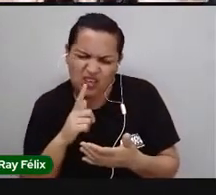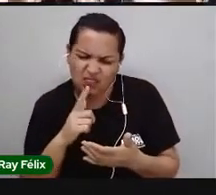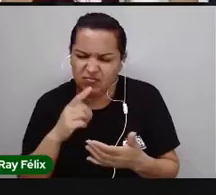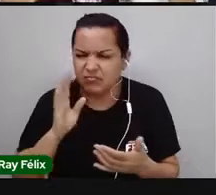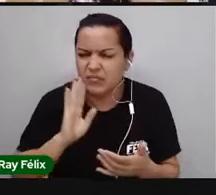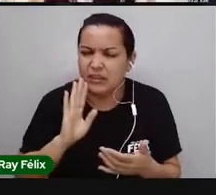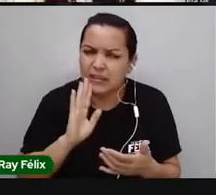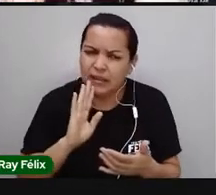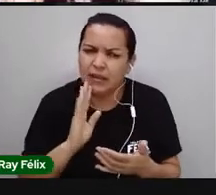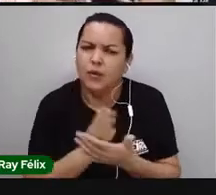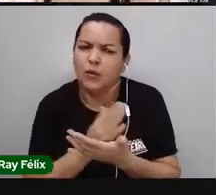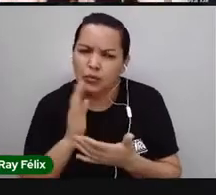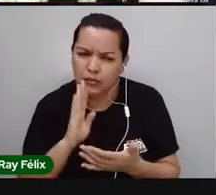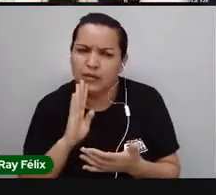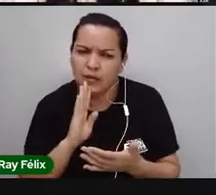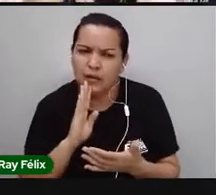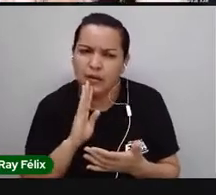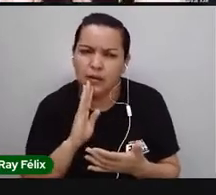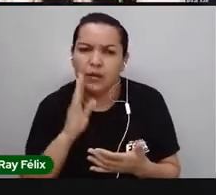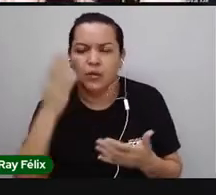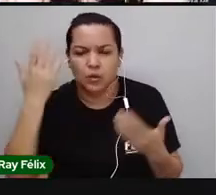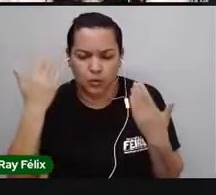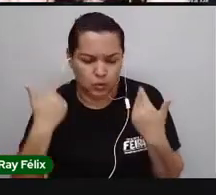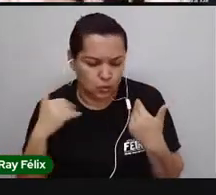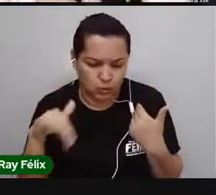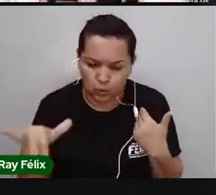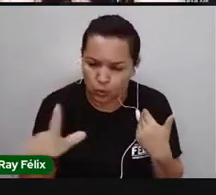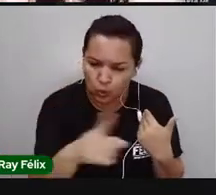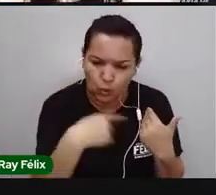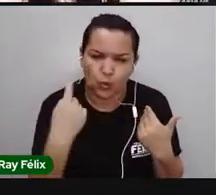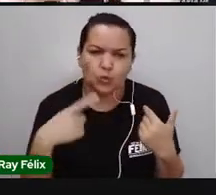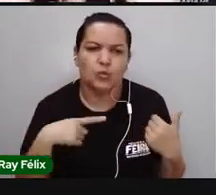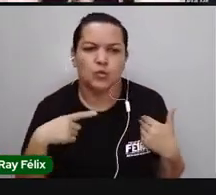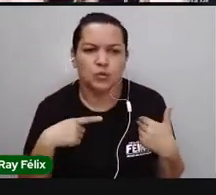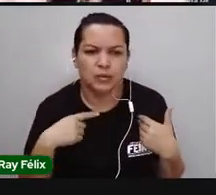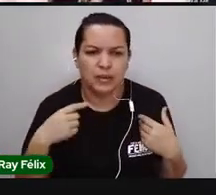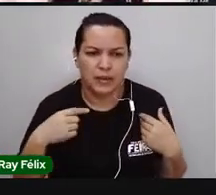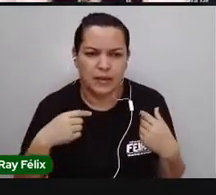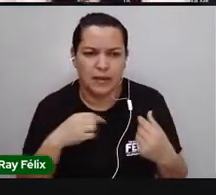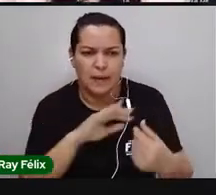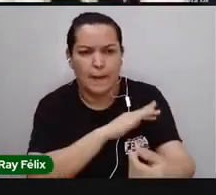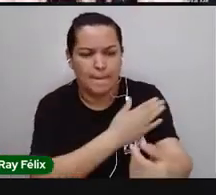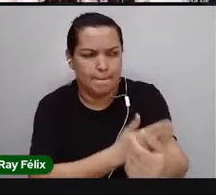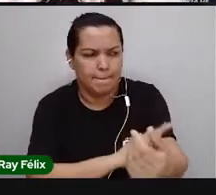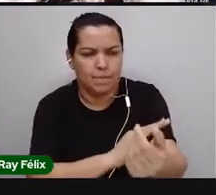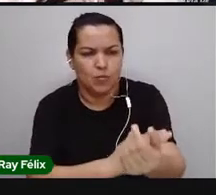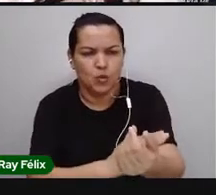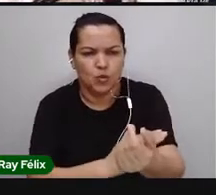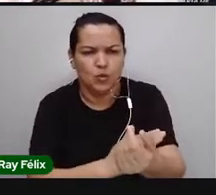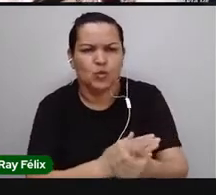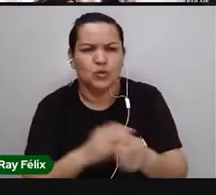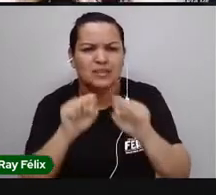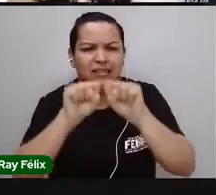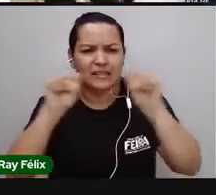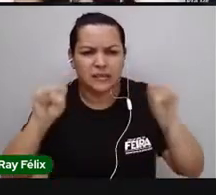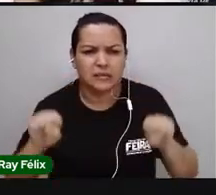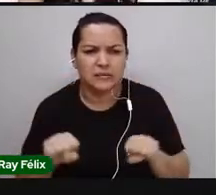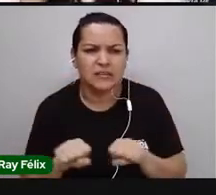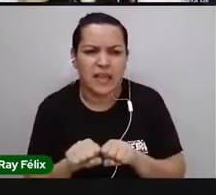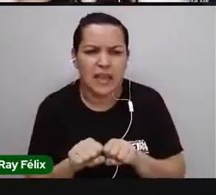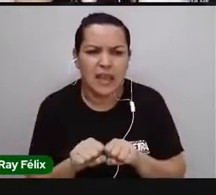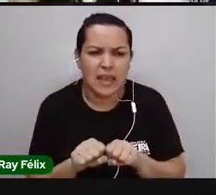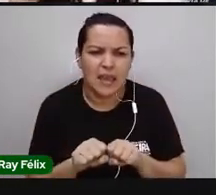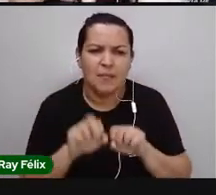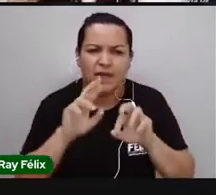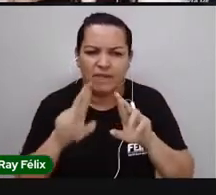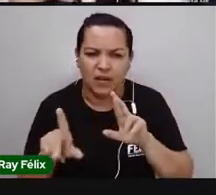É isso mesmo. Mas todos nós temos músculos, temos glândulas, temos órgãos, temos um sistema. O que que seria esse sistema, Pró? A gente